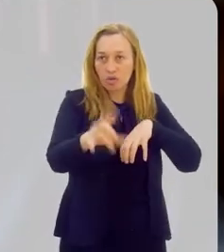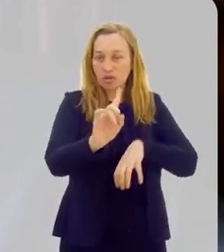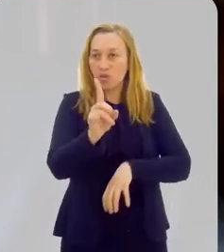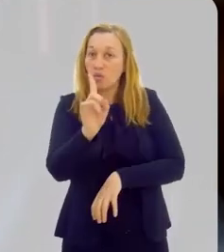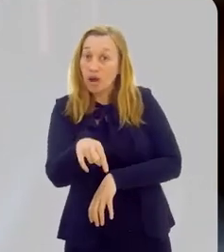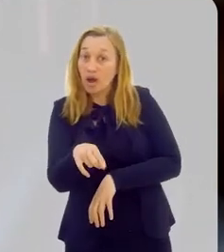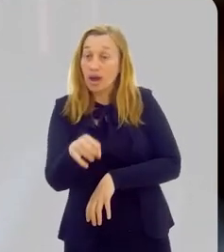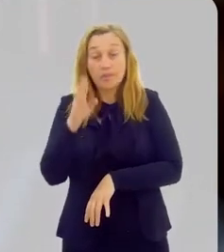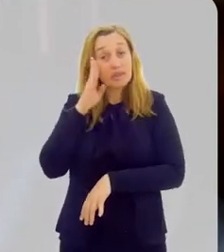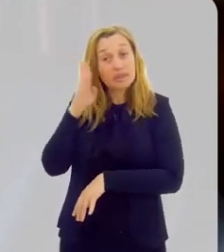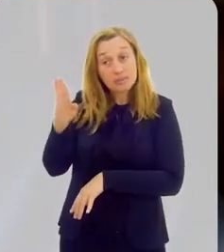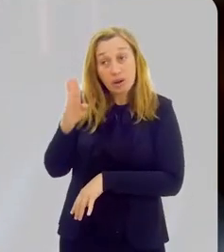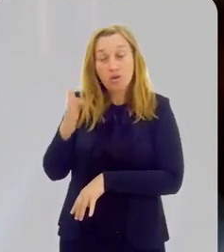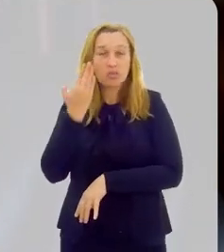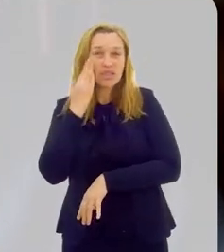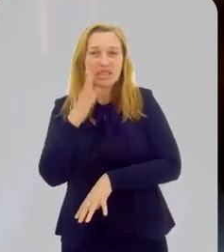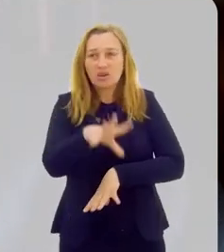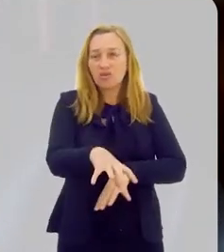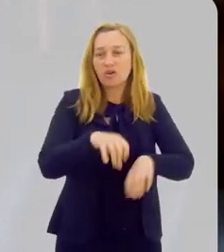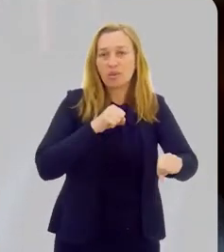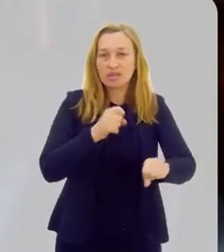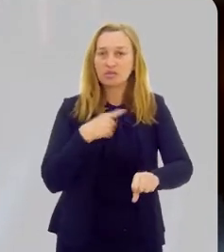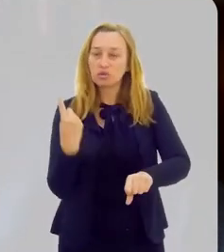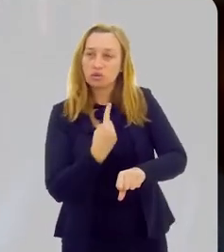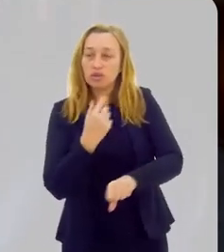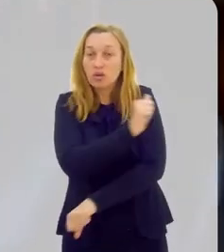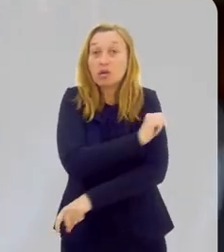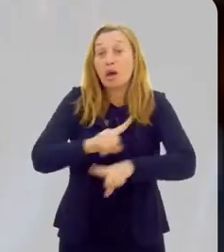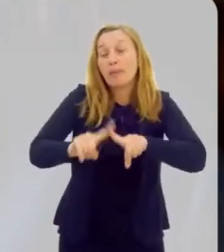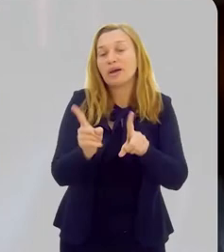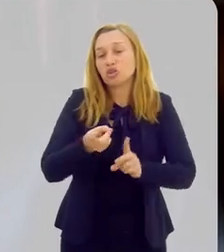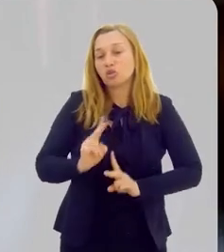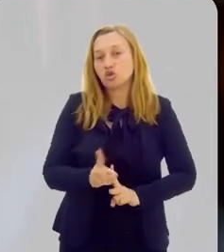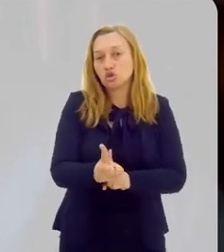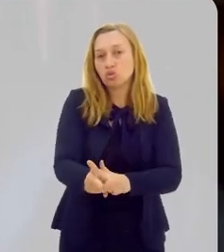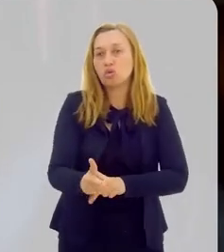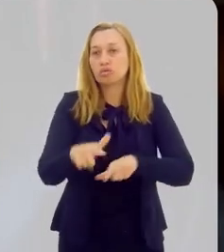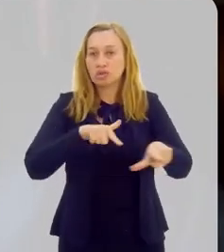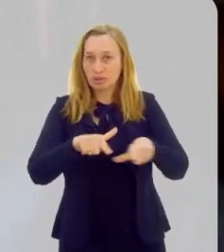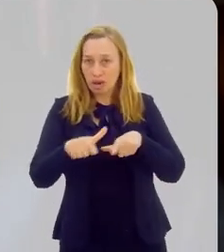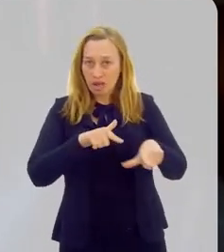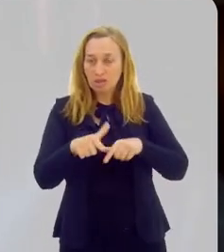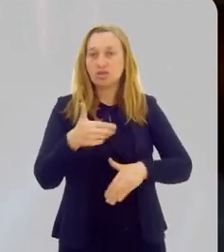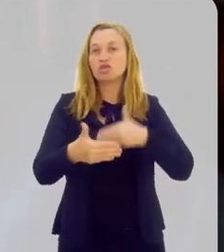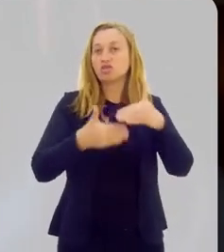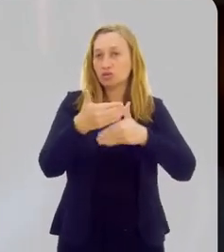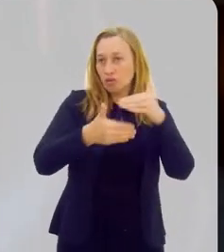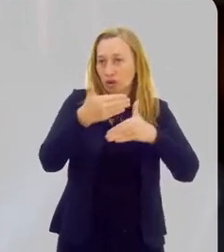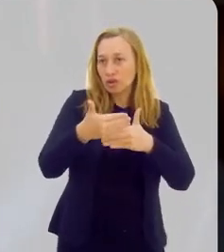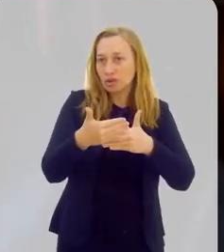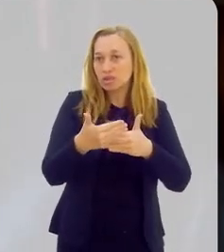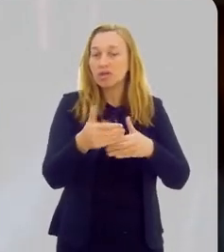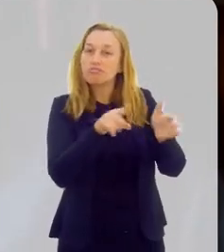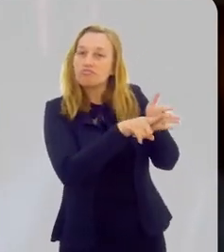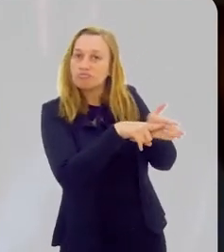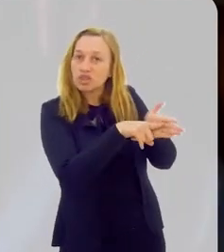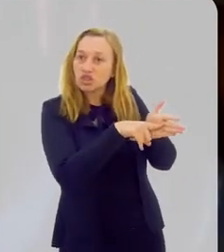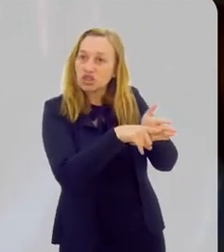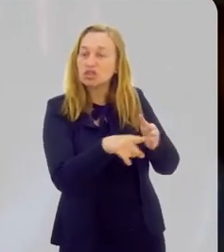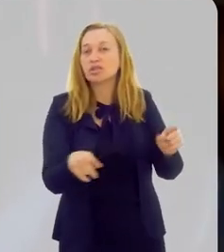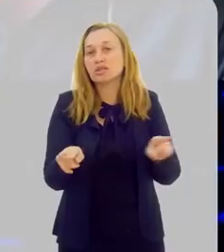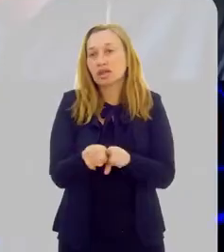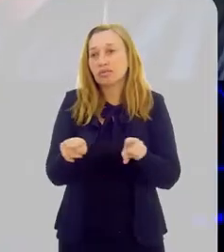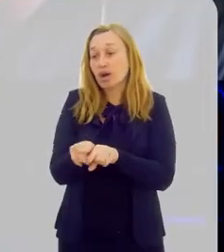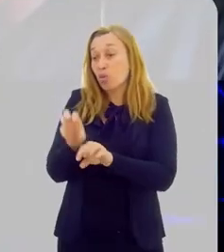remota, que não é aquela ideal, que a gente entende como formação dos nossos alunos, mas ela continuou trabalhando e continuou desenvolvendo